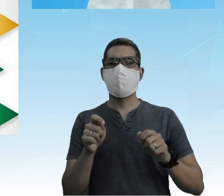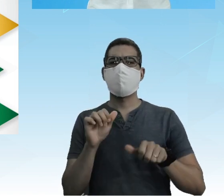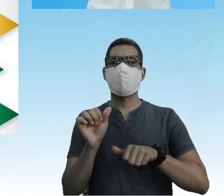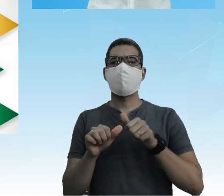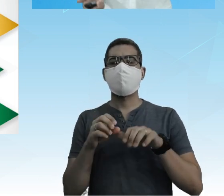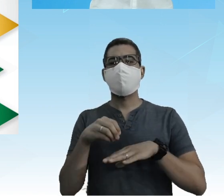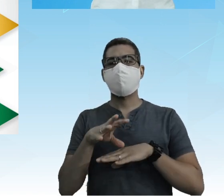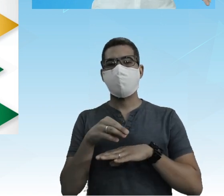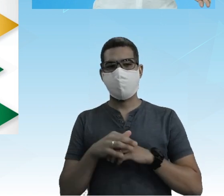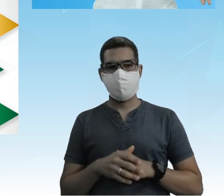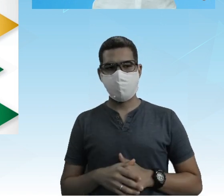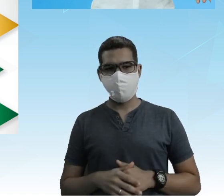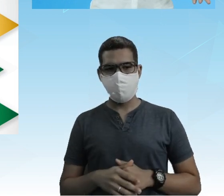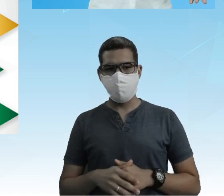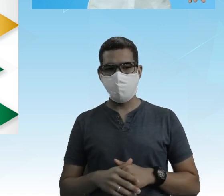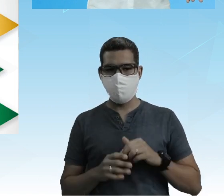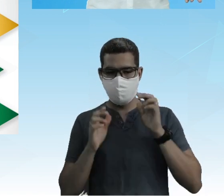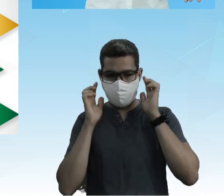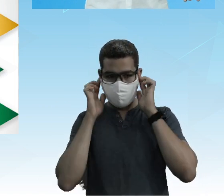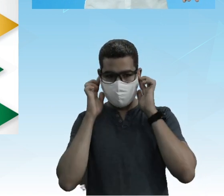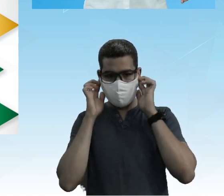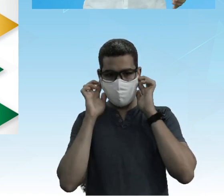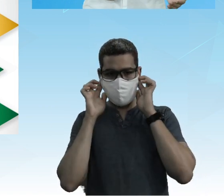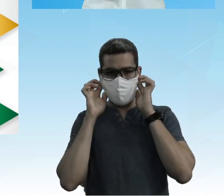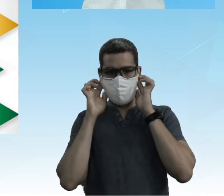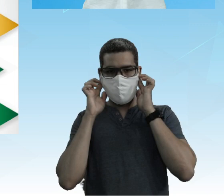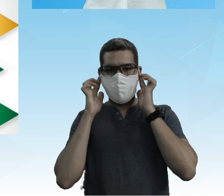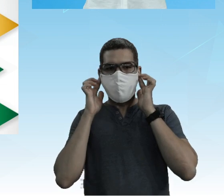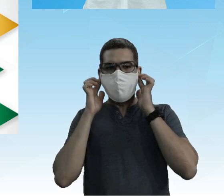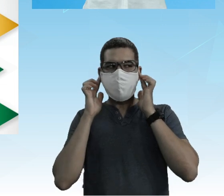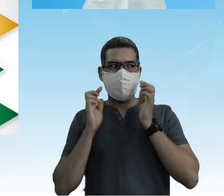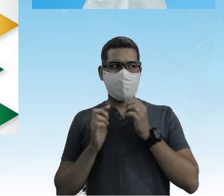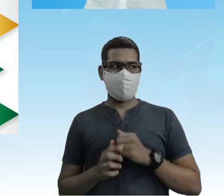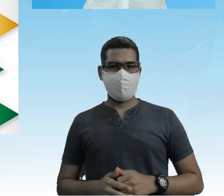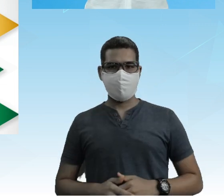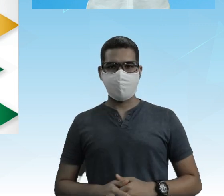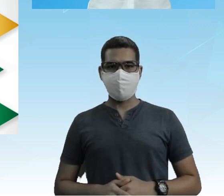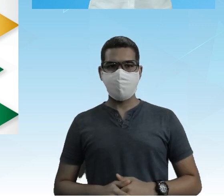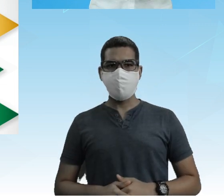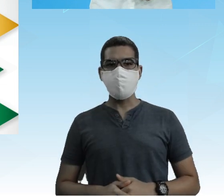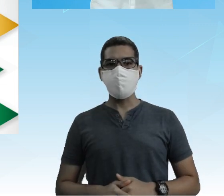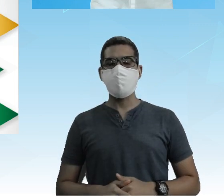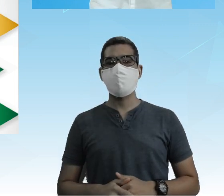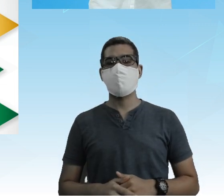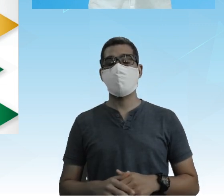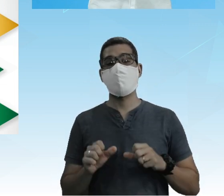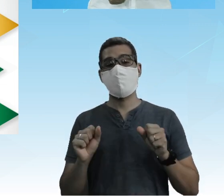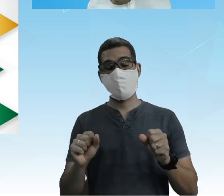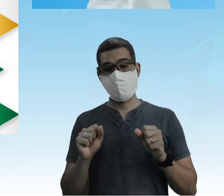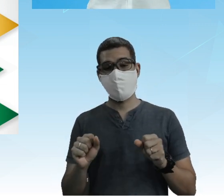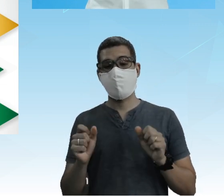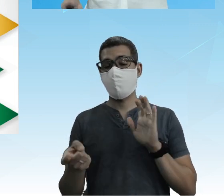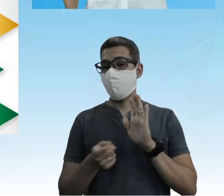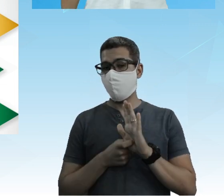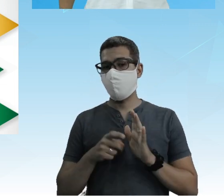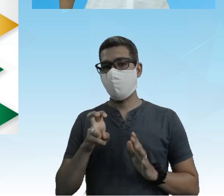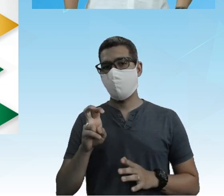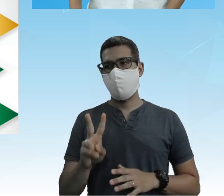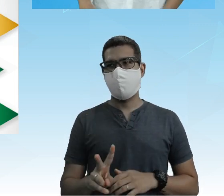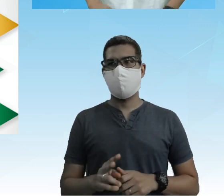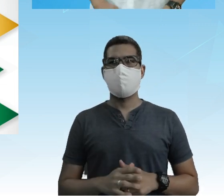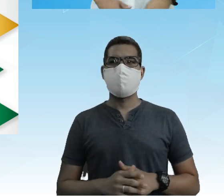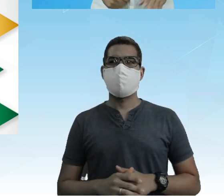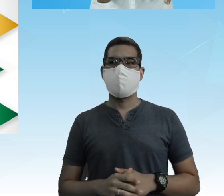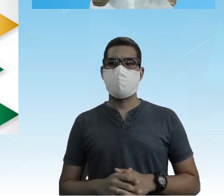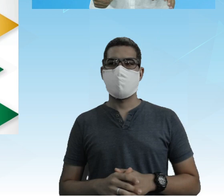alternativas Porque ela pode ter Clicado uma vez só mesmo Mas Já ia direto Mas ela também Poderia ter clicado Cinco vezes Nove